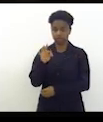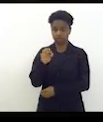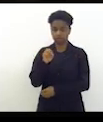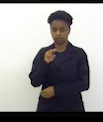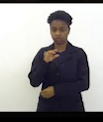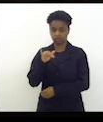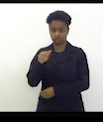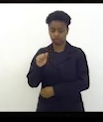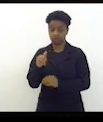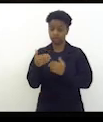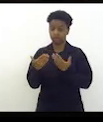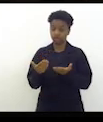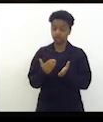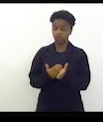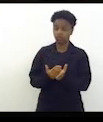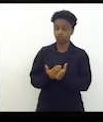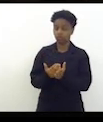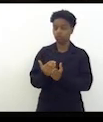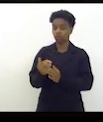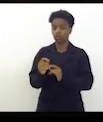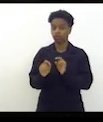vistorias